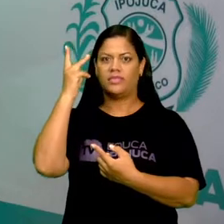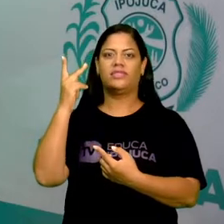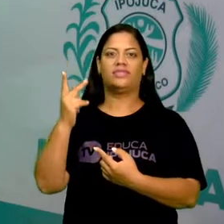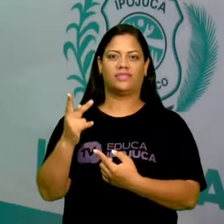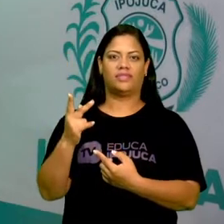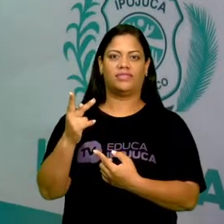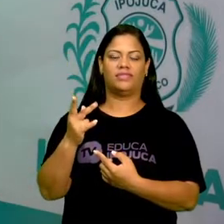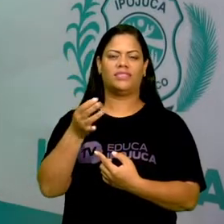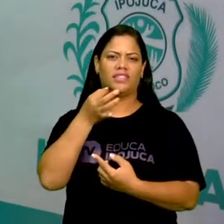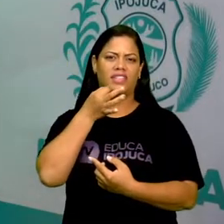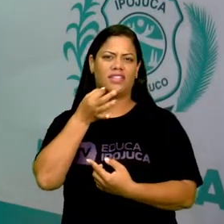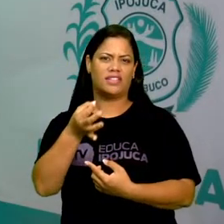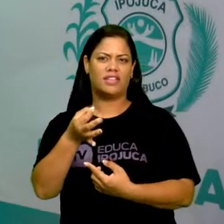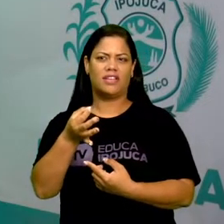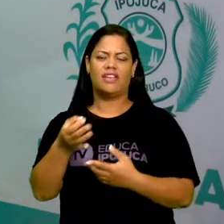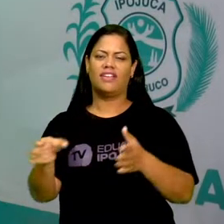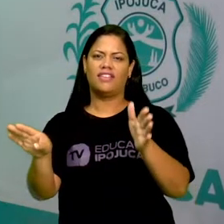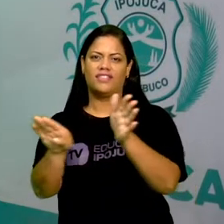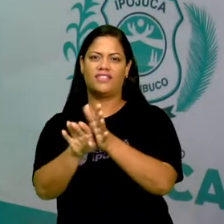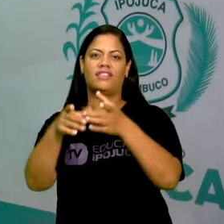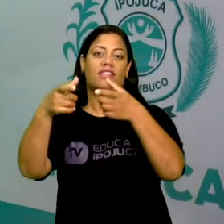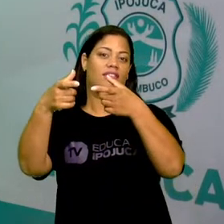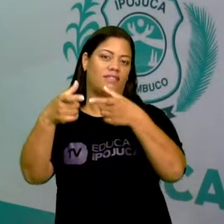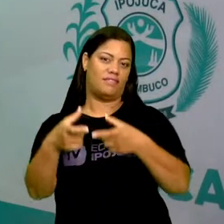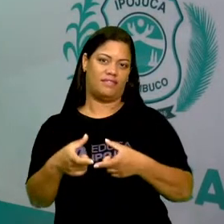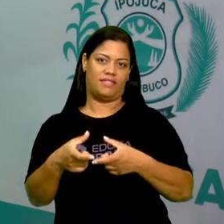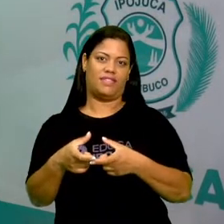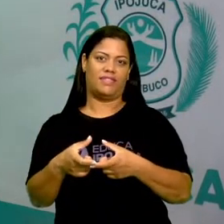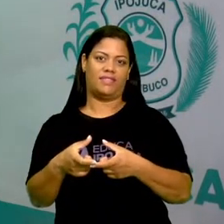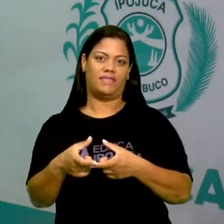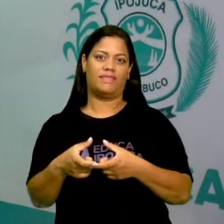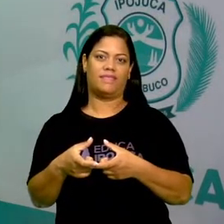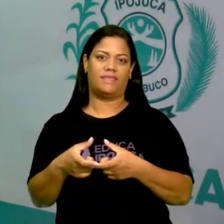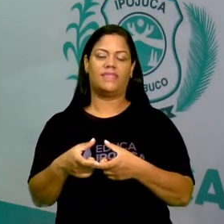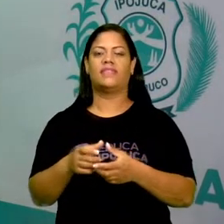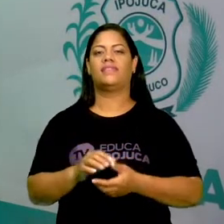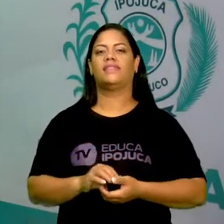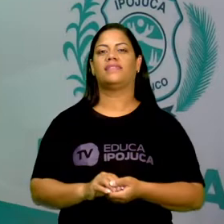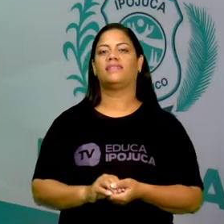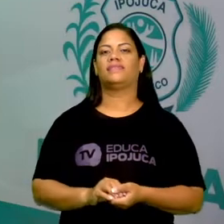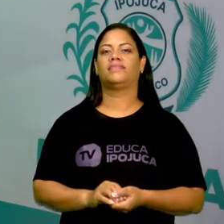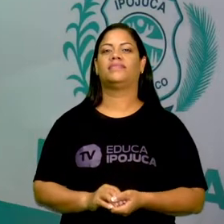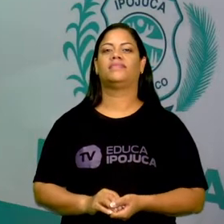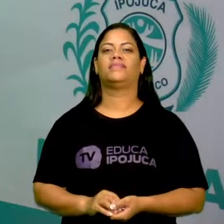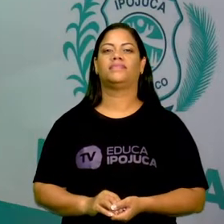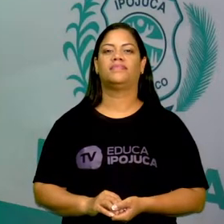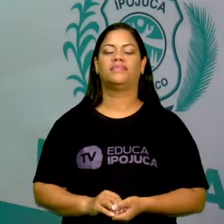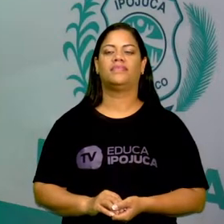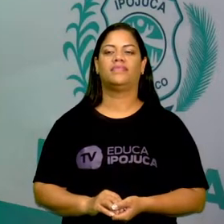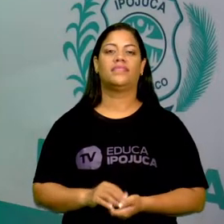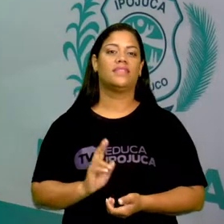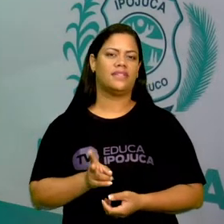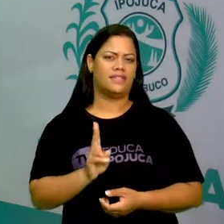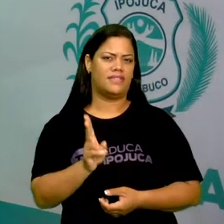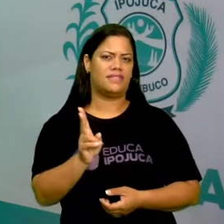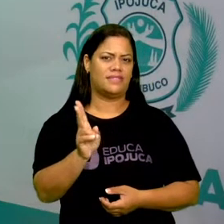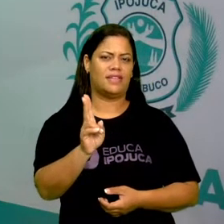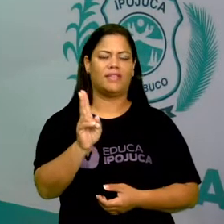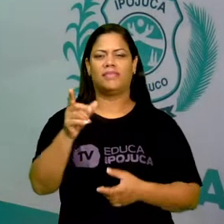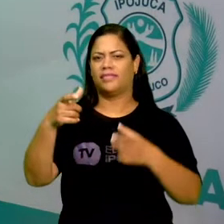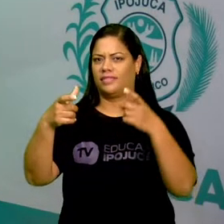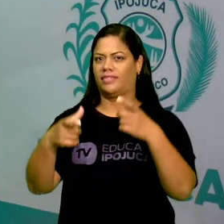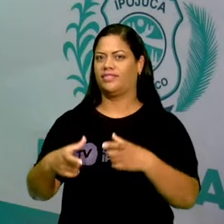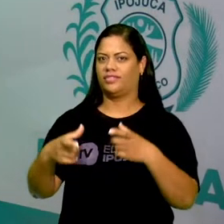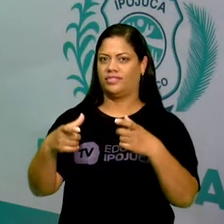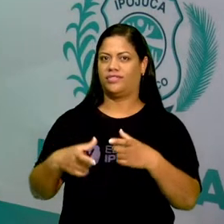chegarem a um determinado local, a um determinado lugar. Geralmente os pontos de